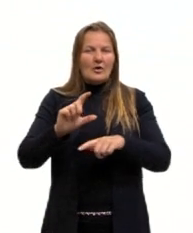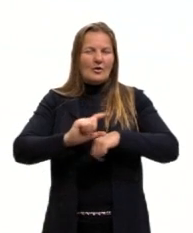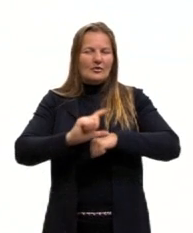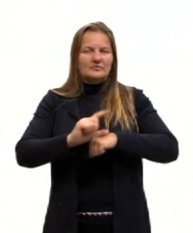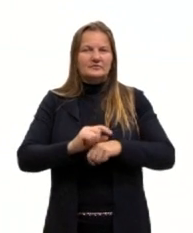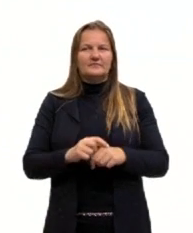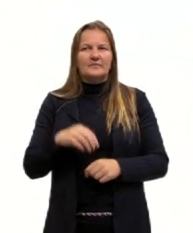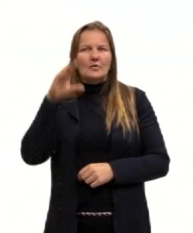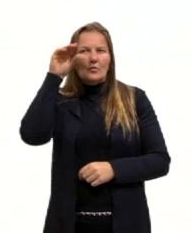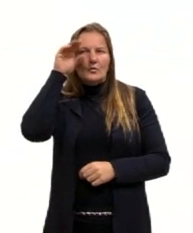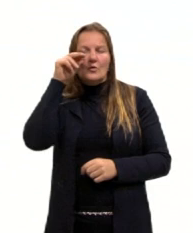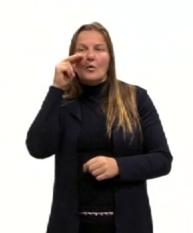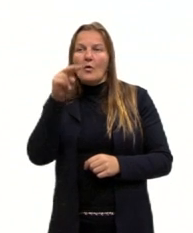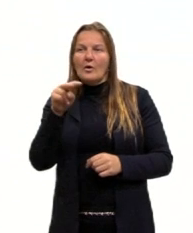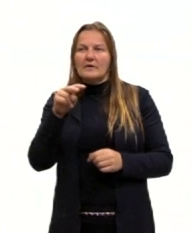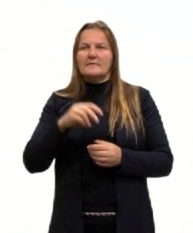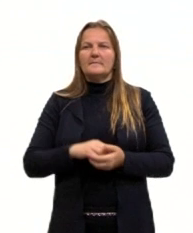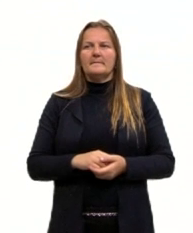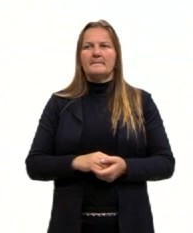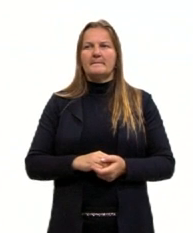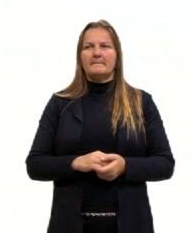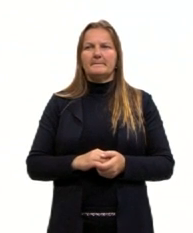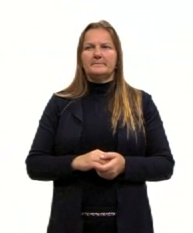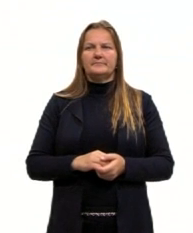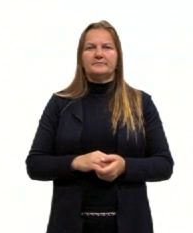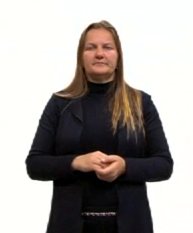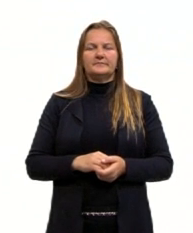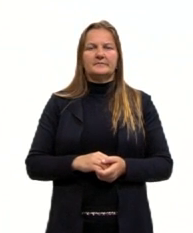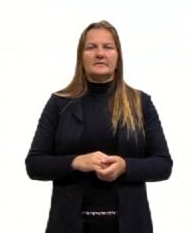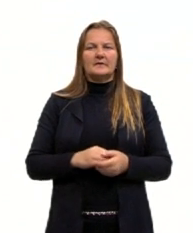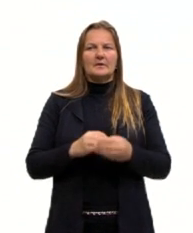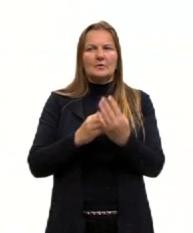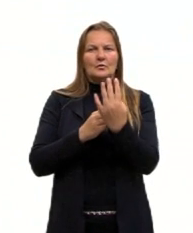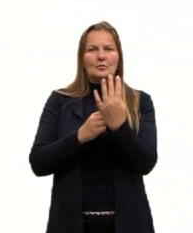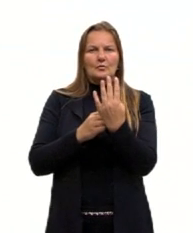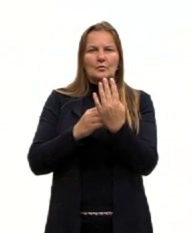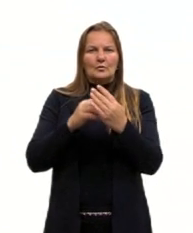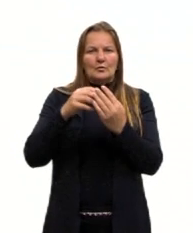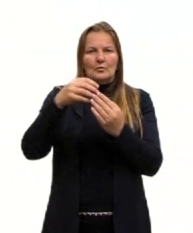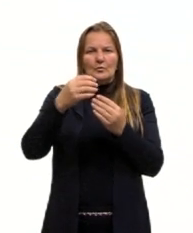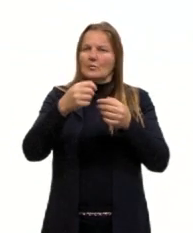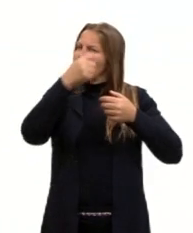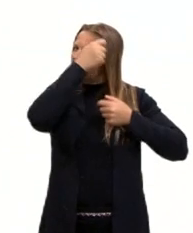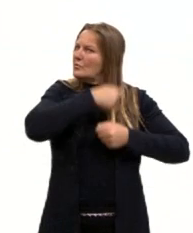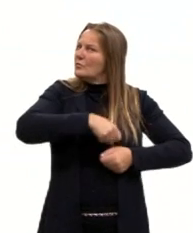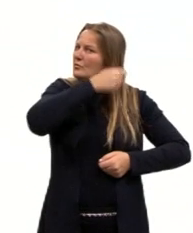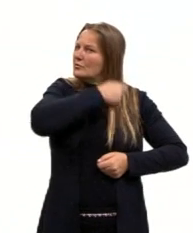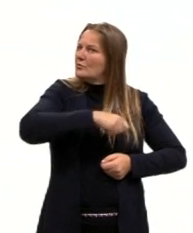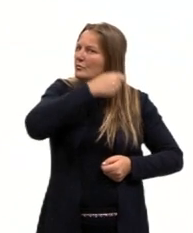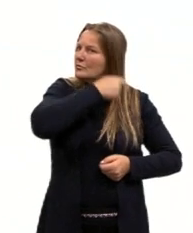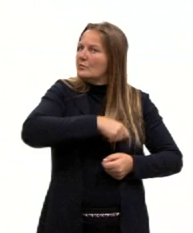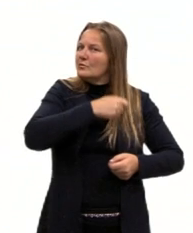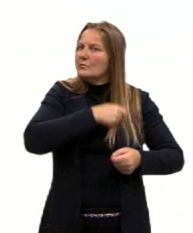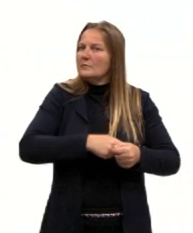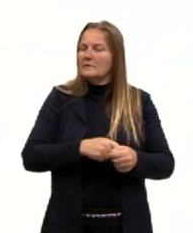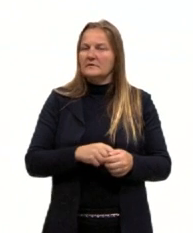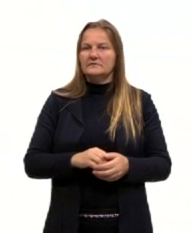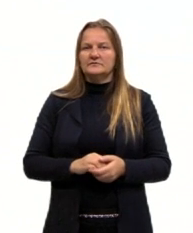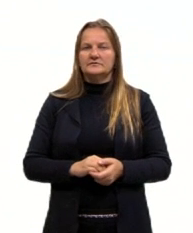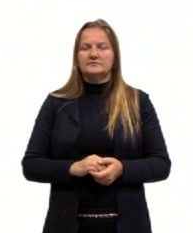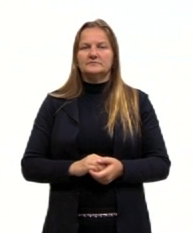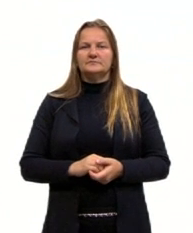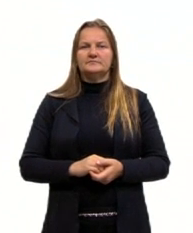observado é esse que está na imagem. O pente, para vocês conseguirem fazer a experiência, tem um detalhe